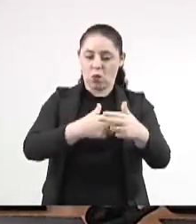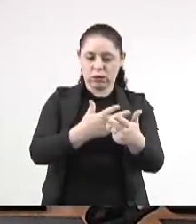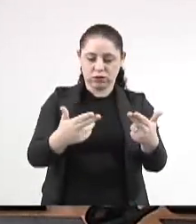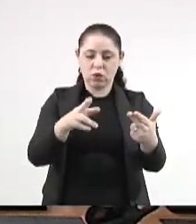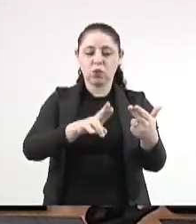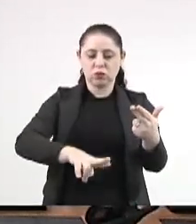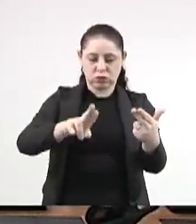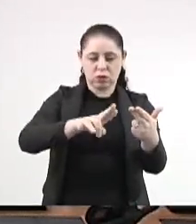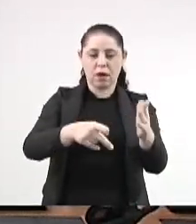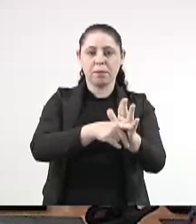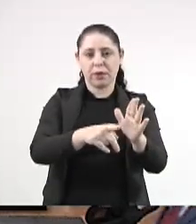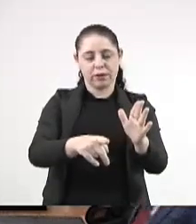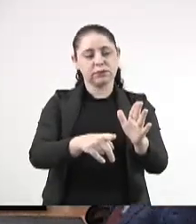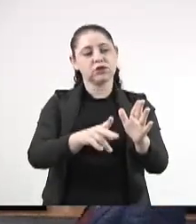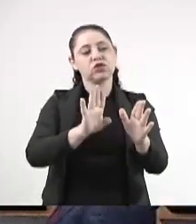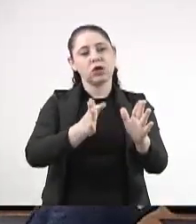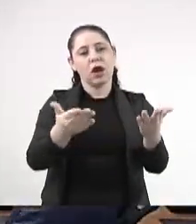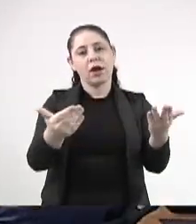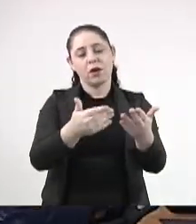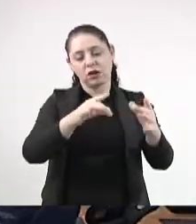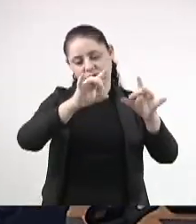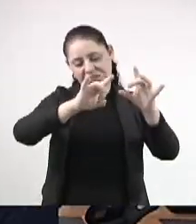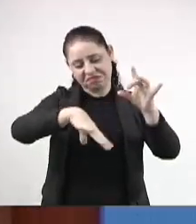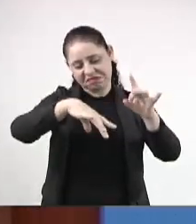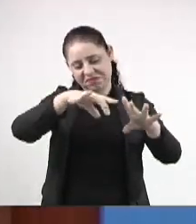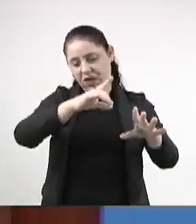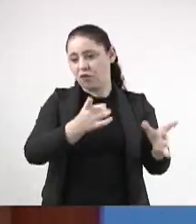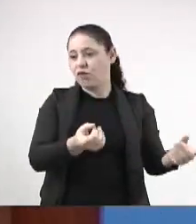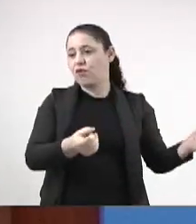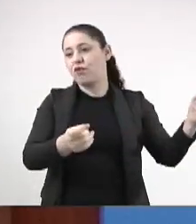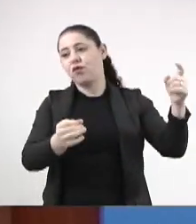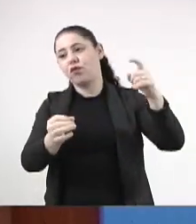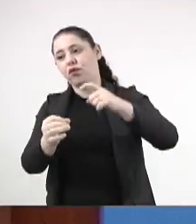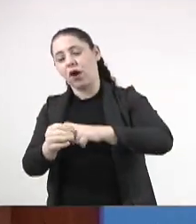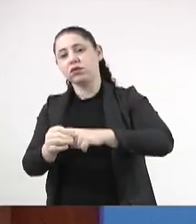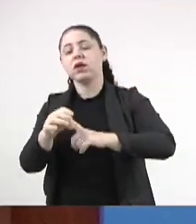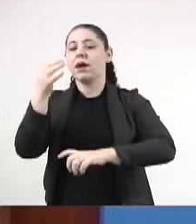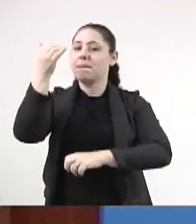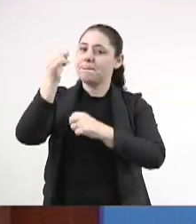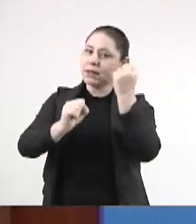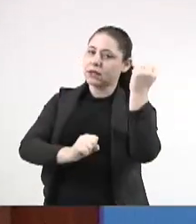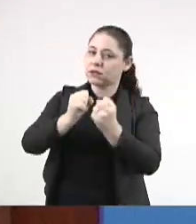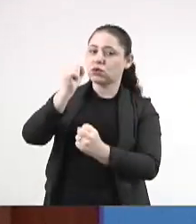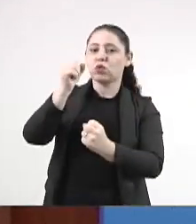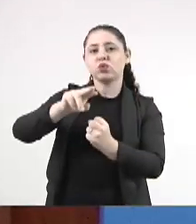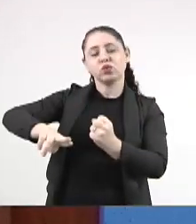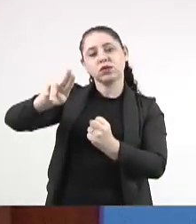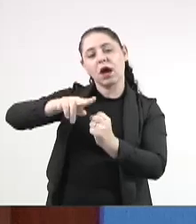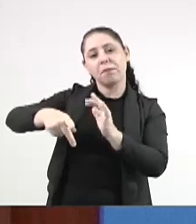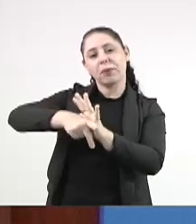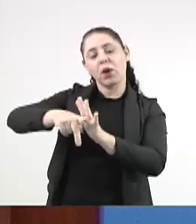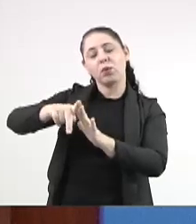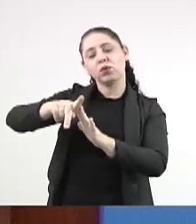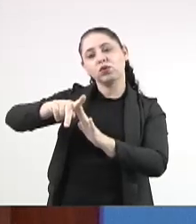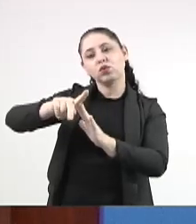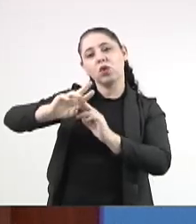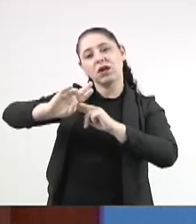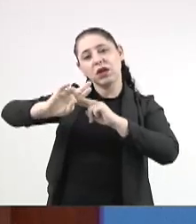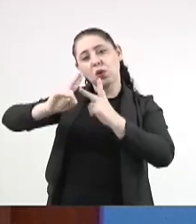utilizado e que vai ser descartado, retorne para o processo industrial. Então,